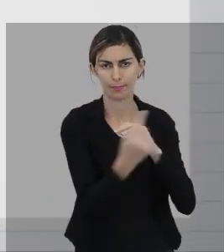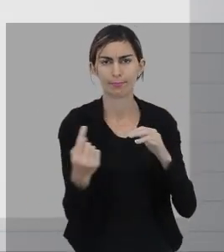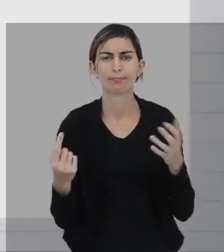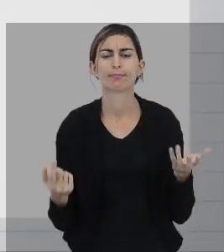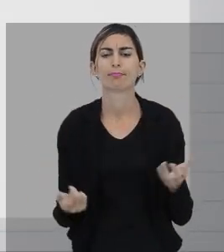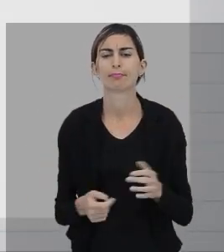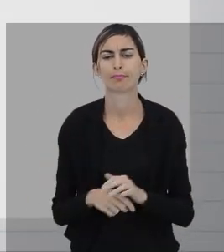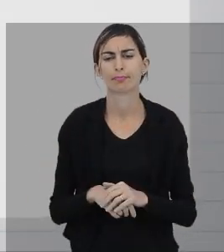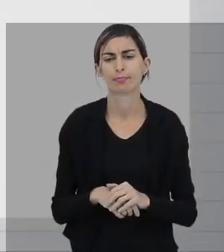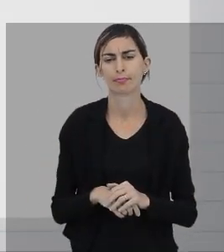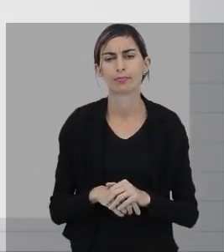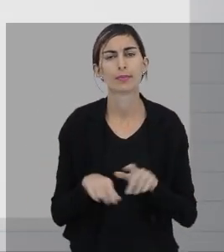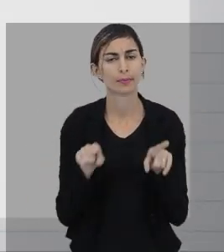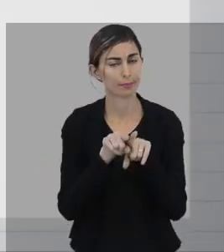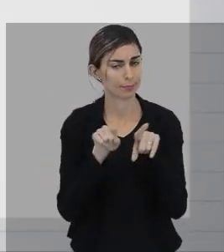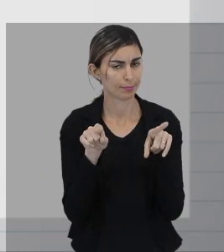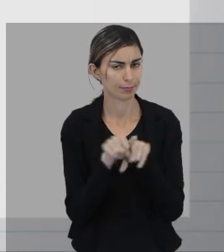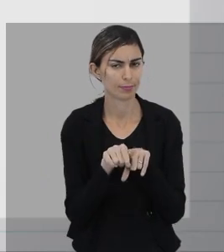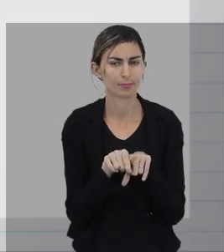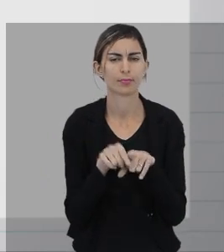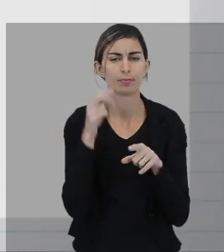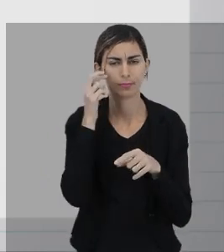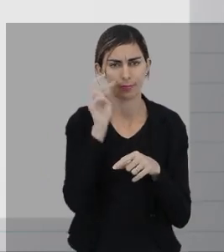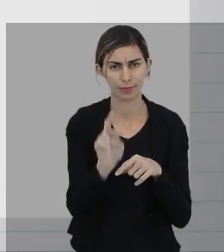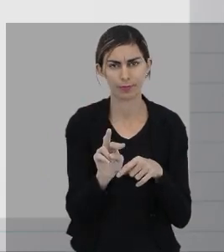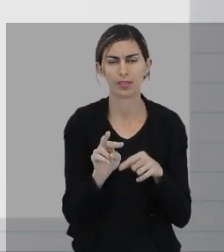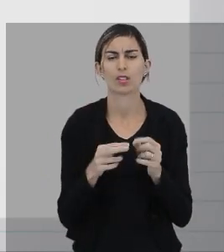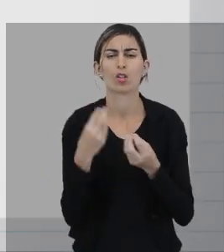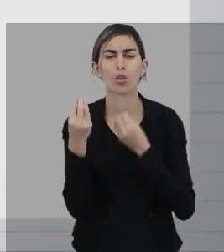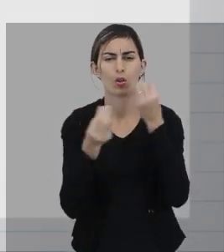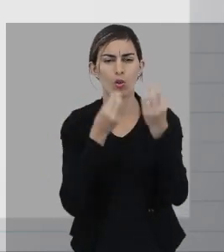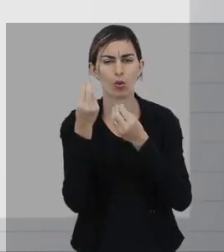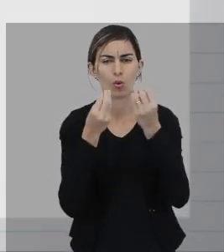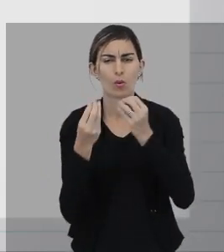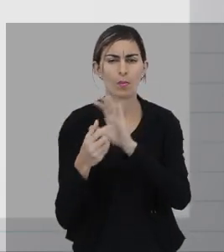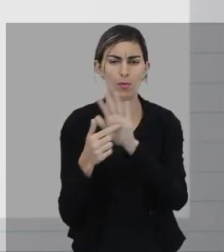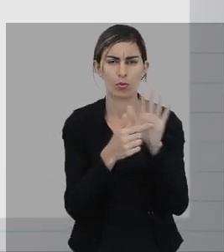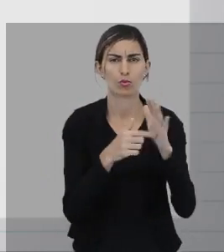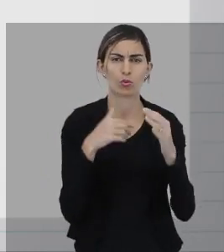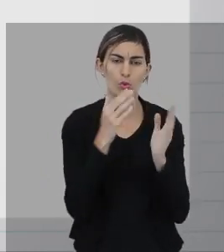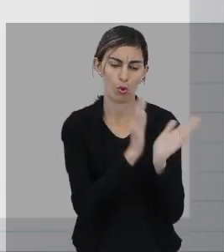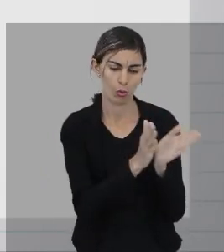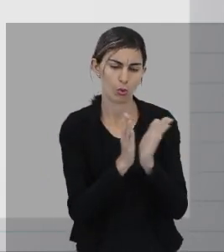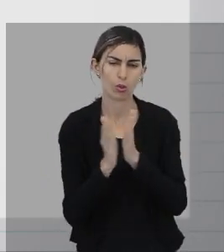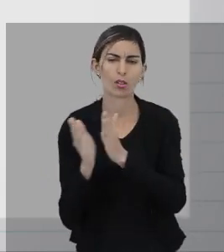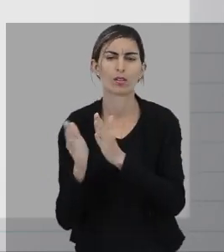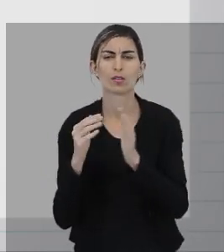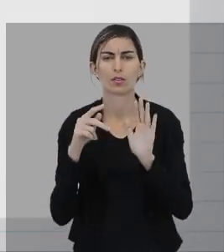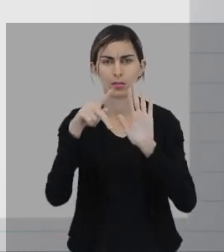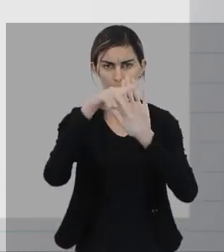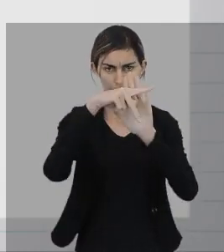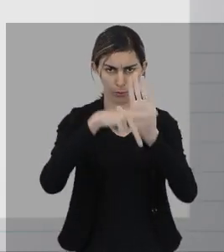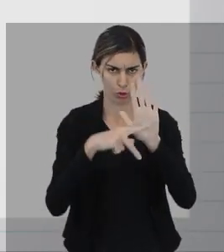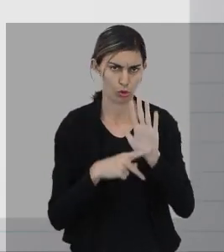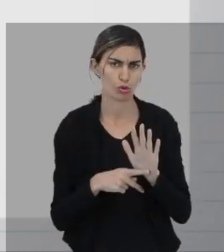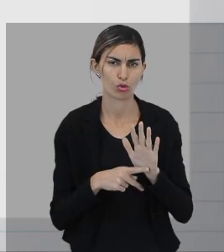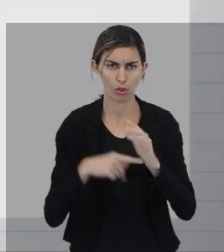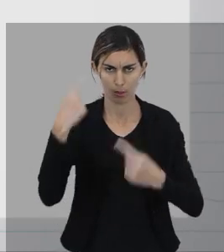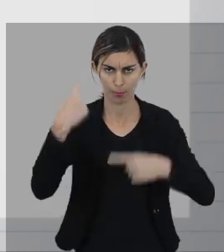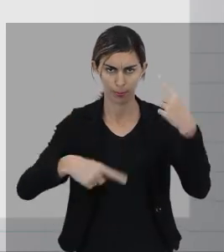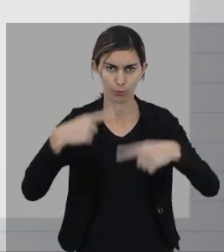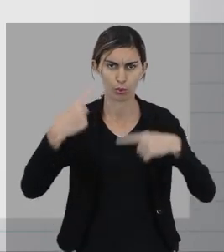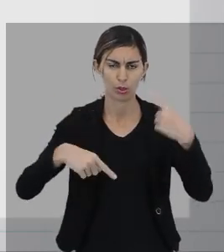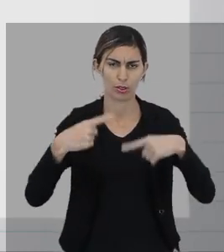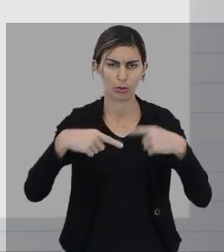outras questões. Também você vai ver como se constrói e se organiza o projeto político